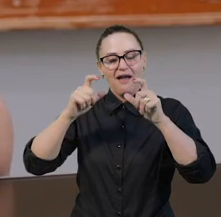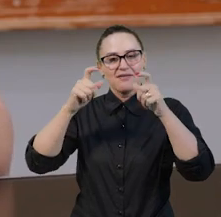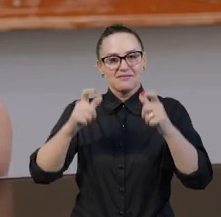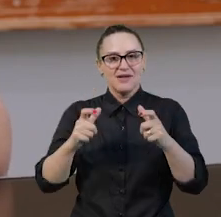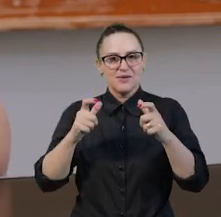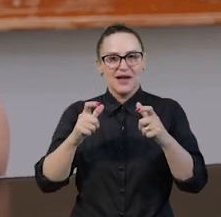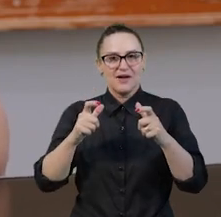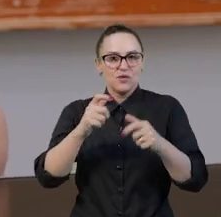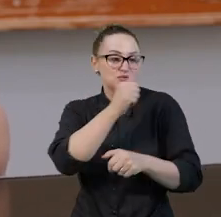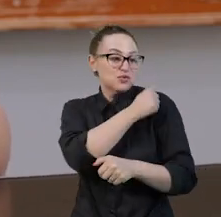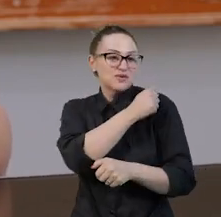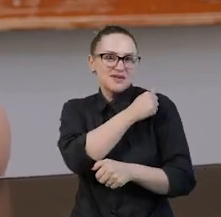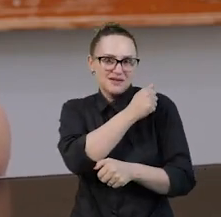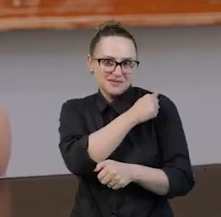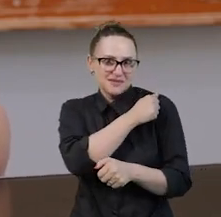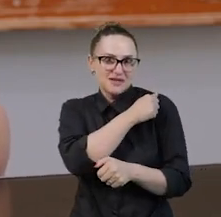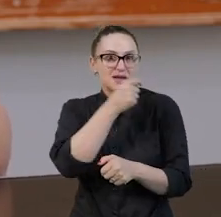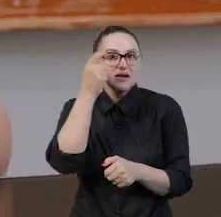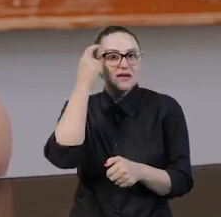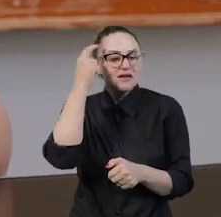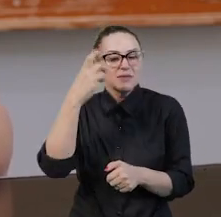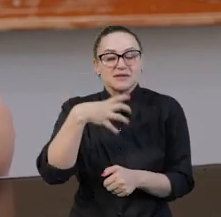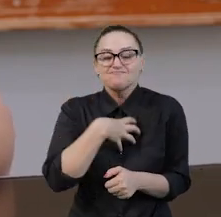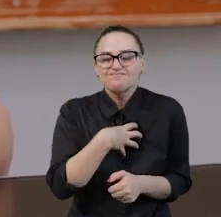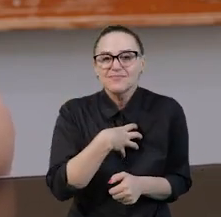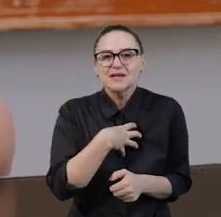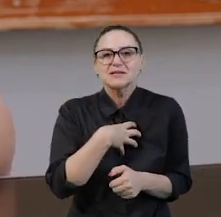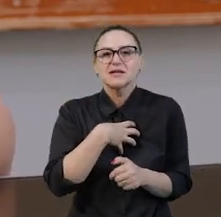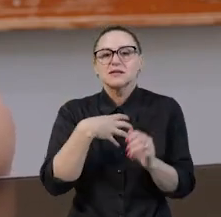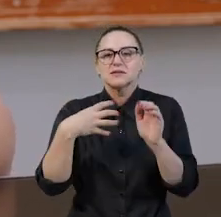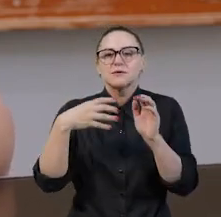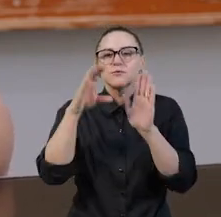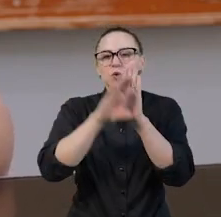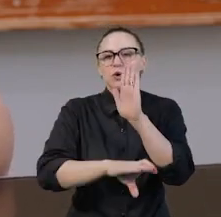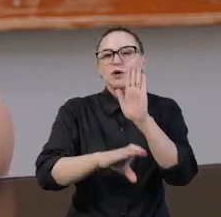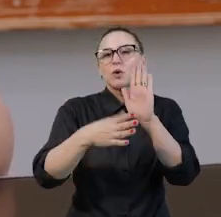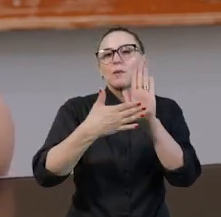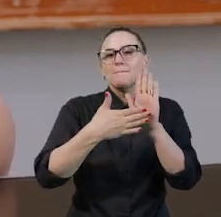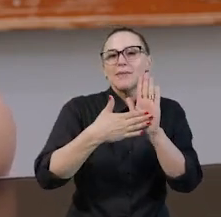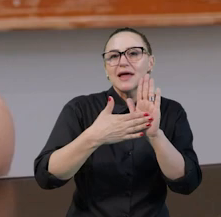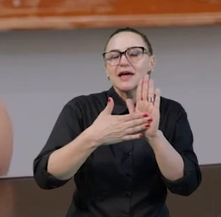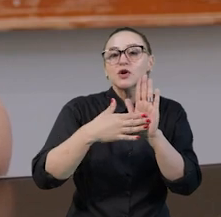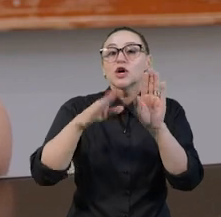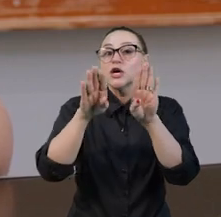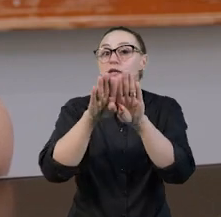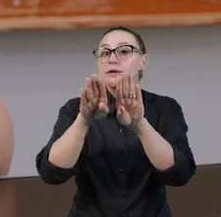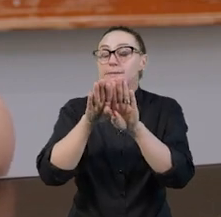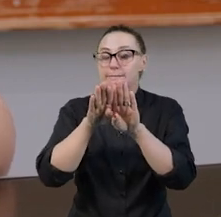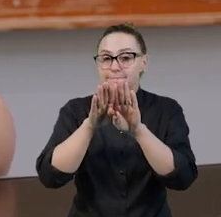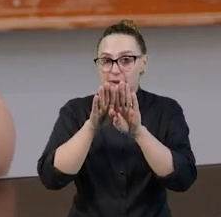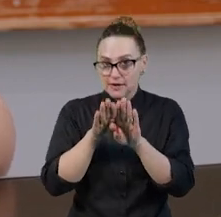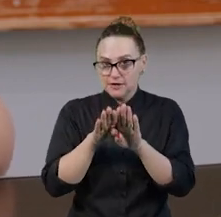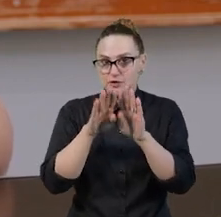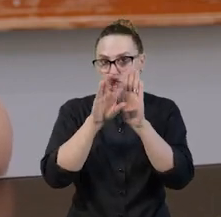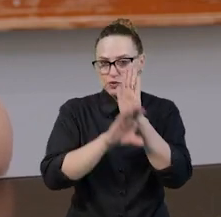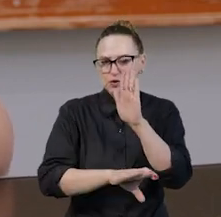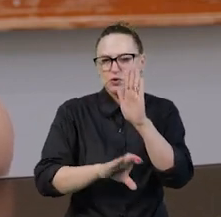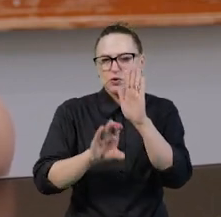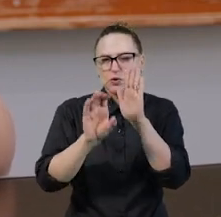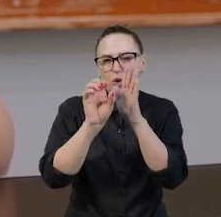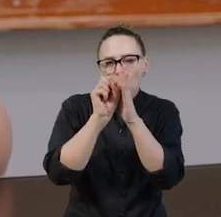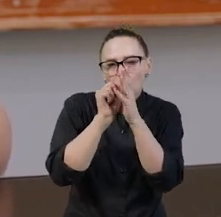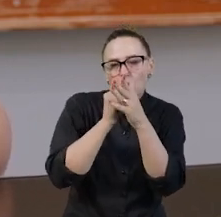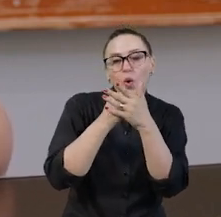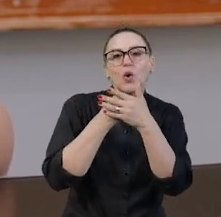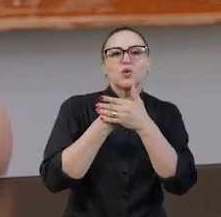nesse sentido, devemos pensar no currículo pleno e também no currículo oculto, que foi pauta de discussão, está